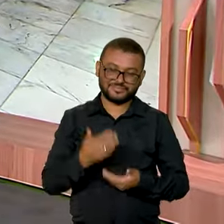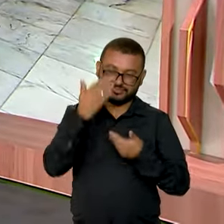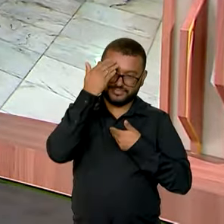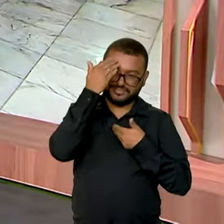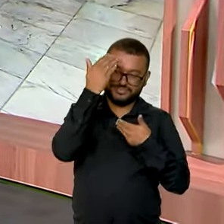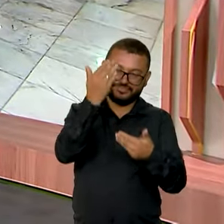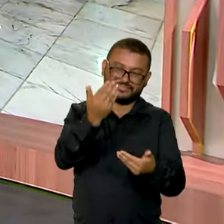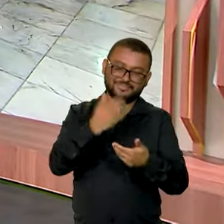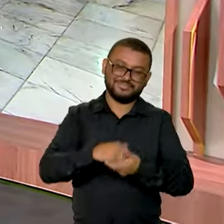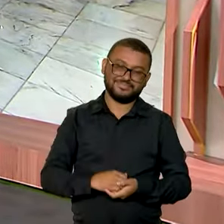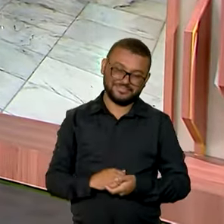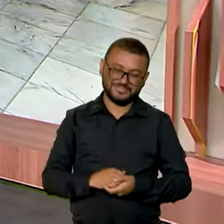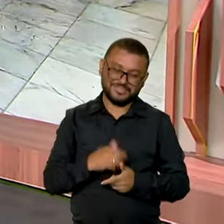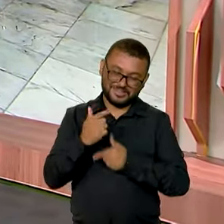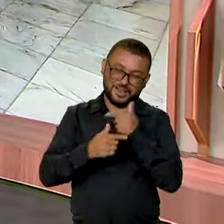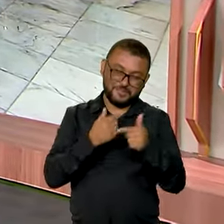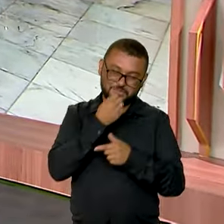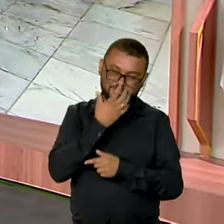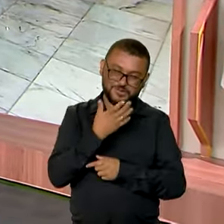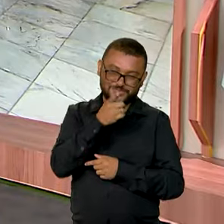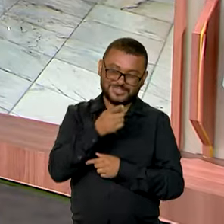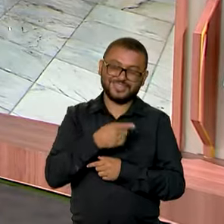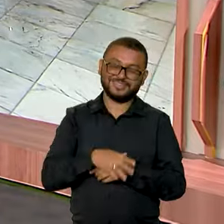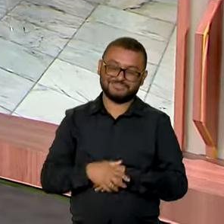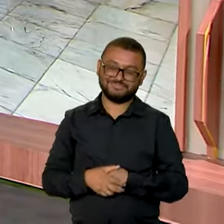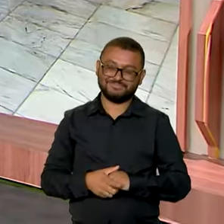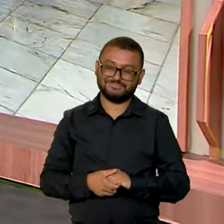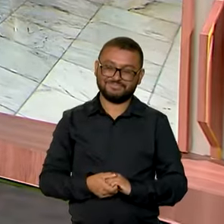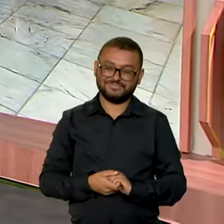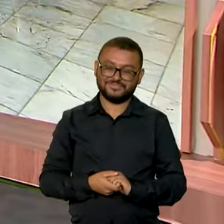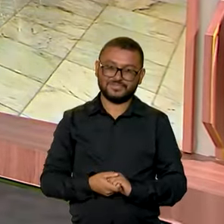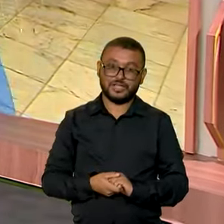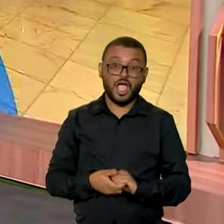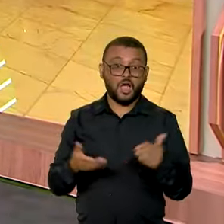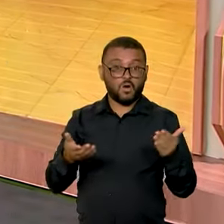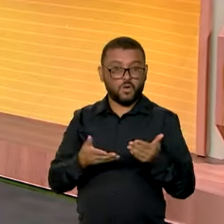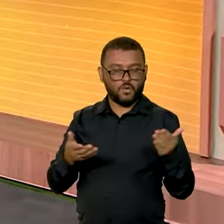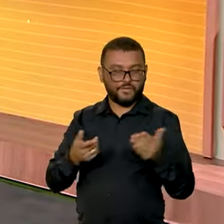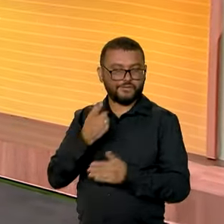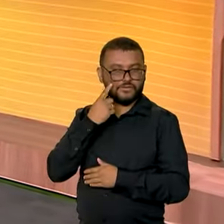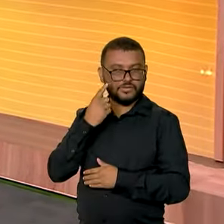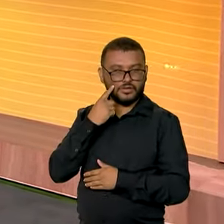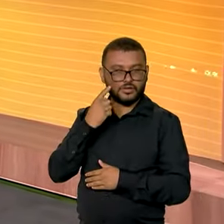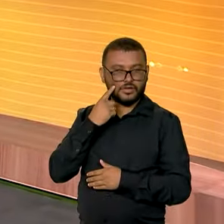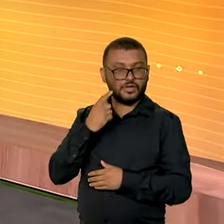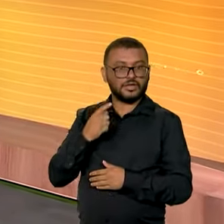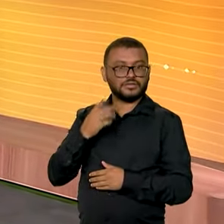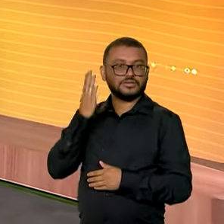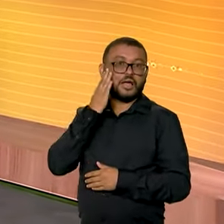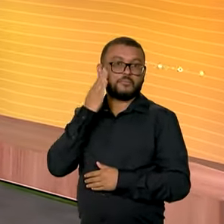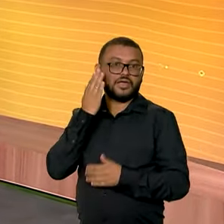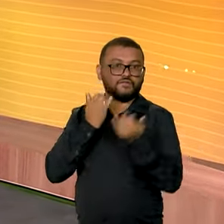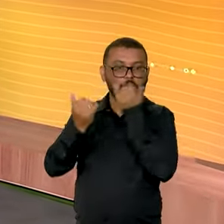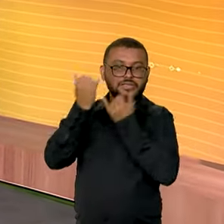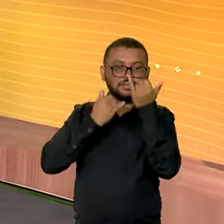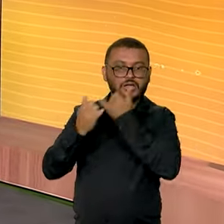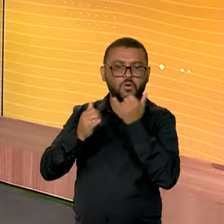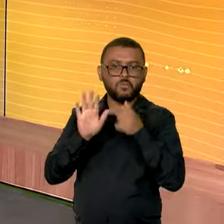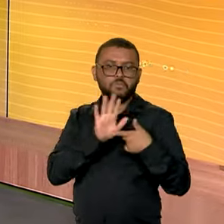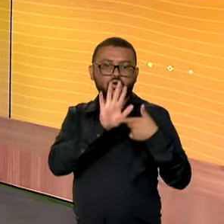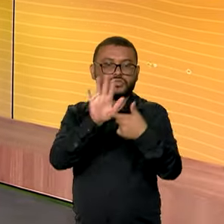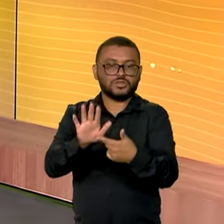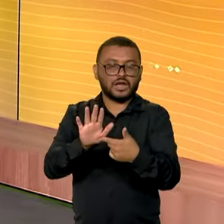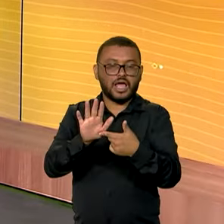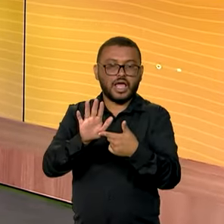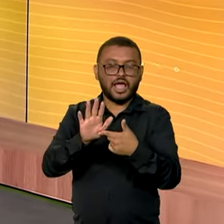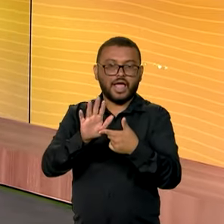obrigada e bom trabalho para você aí nesse café da manhã. Vamos agora fazer um primeiro giro de redes para mostrar uma nota